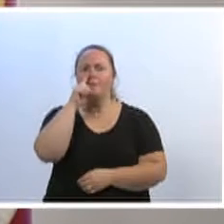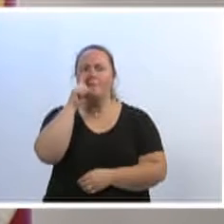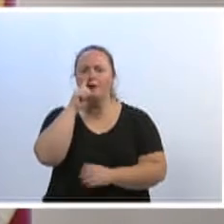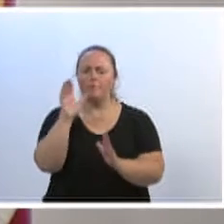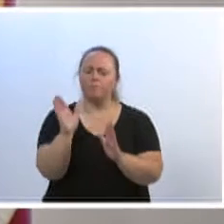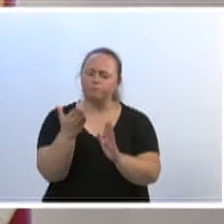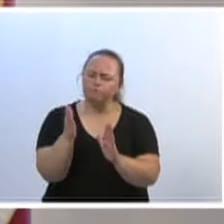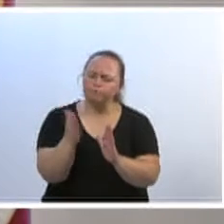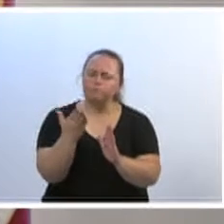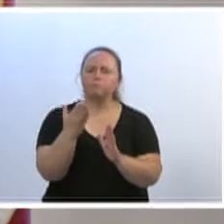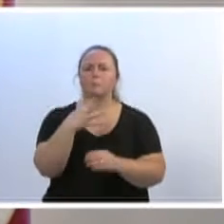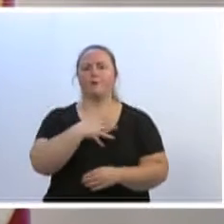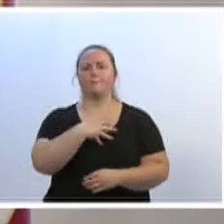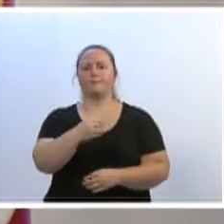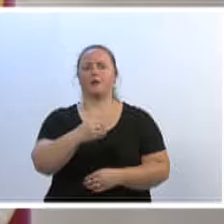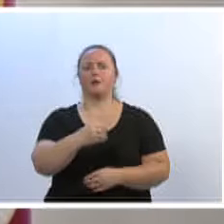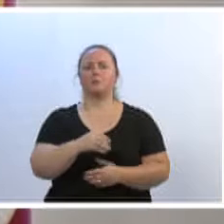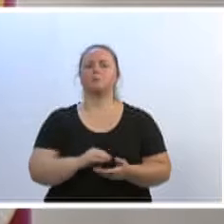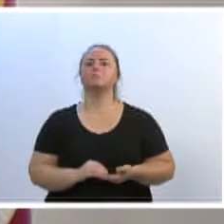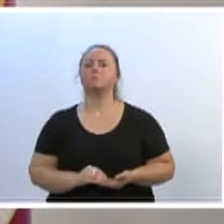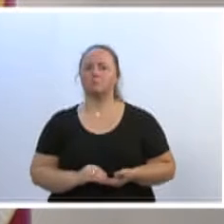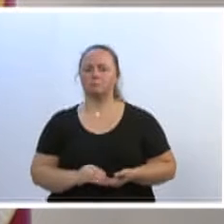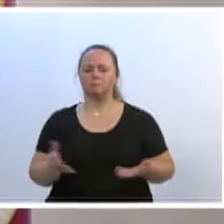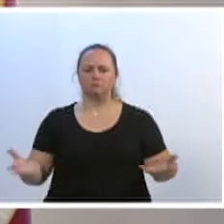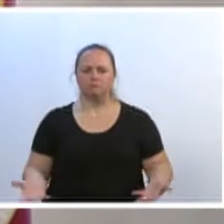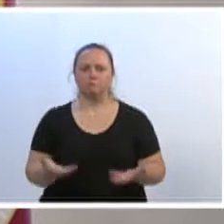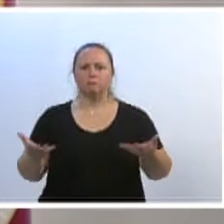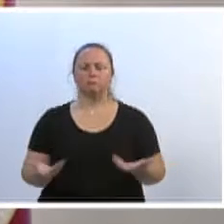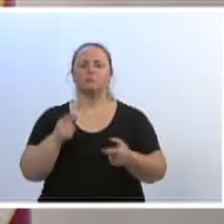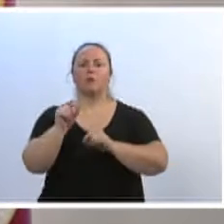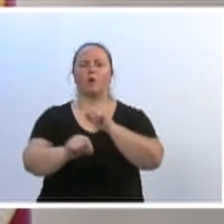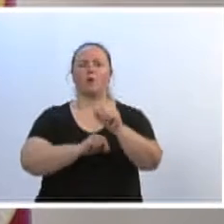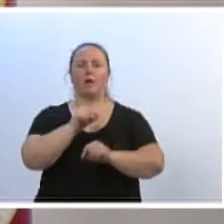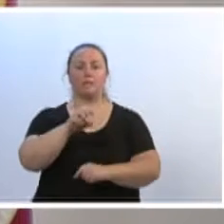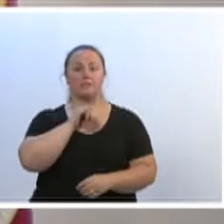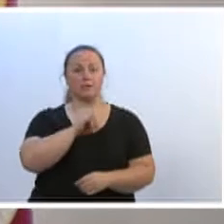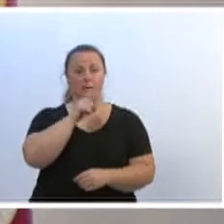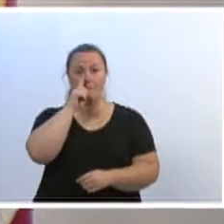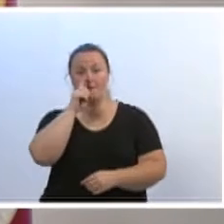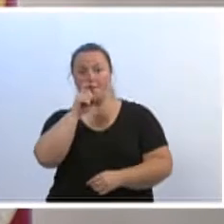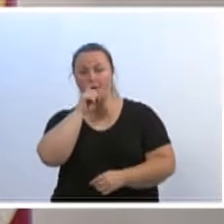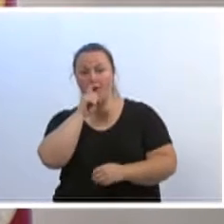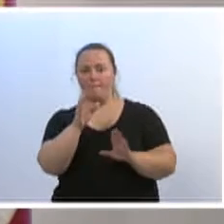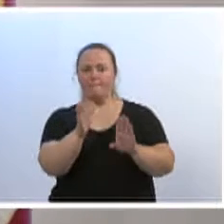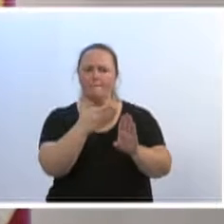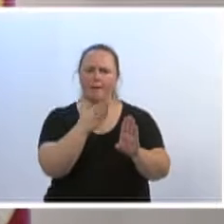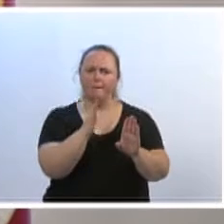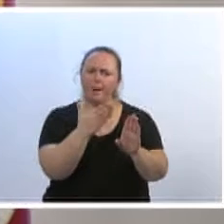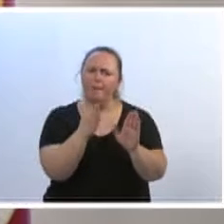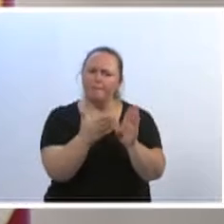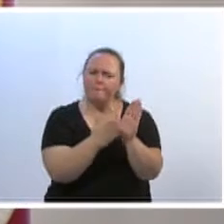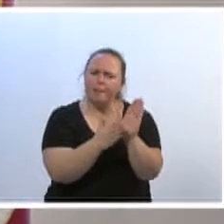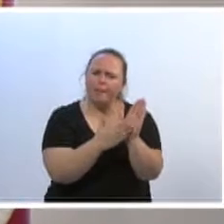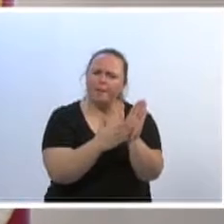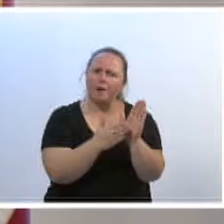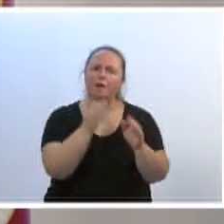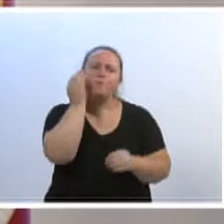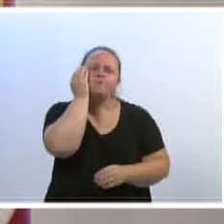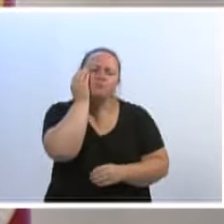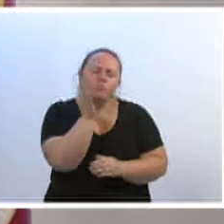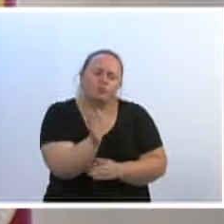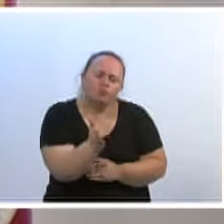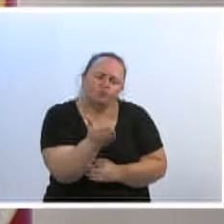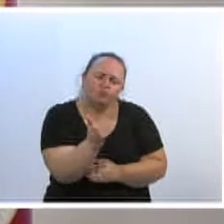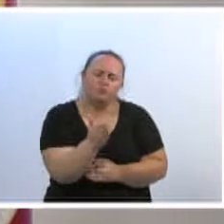filho e incentiva o filho a denunciar o pai. Óbvio que nós somos contra o espancamento e todo mundo